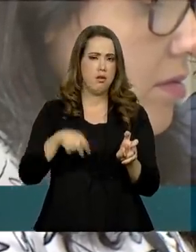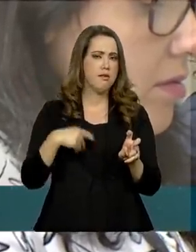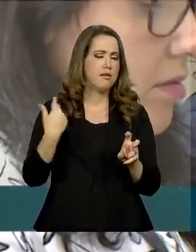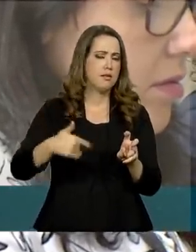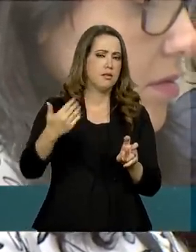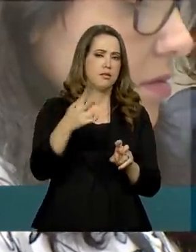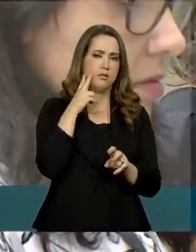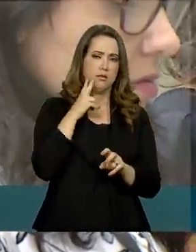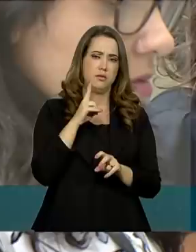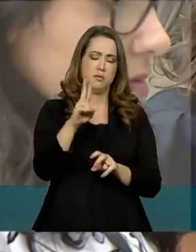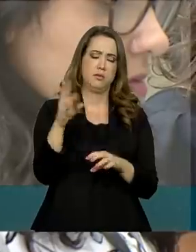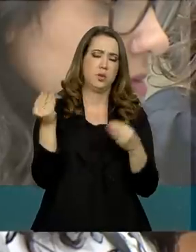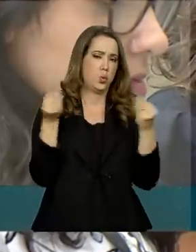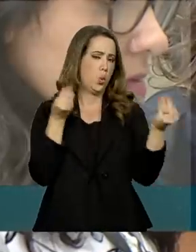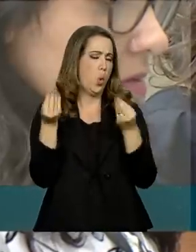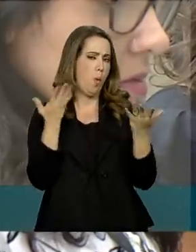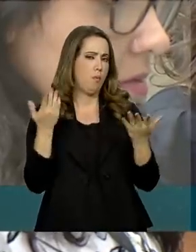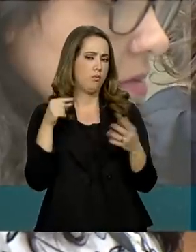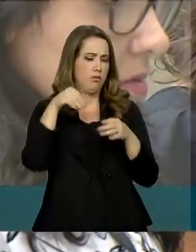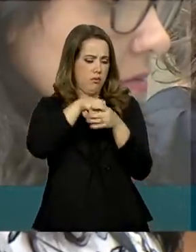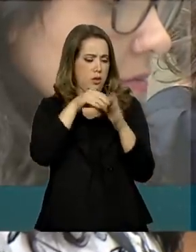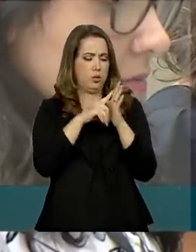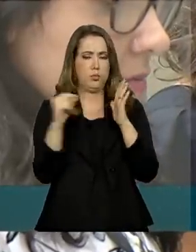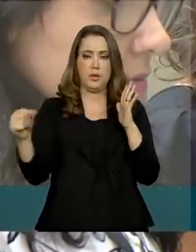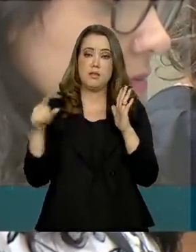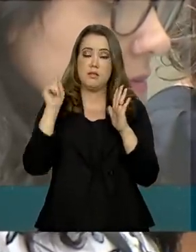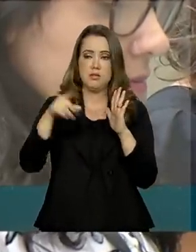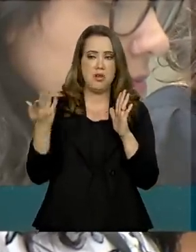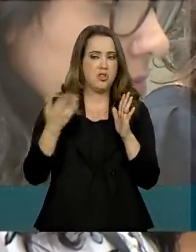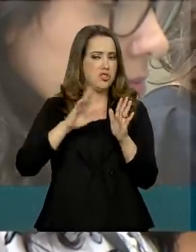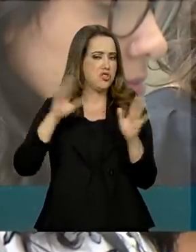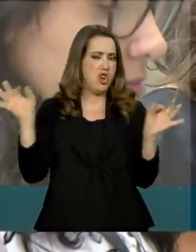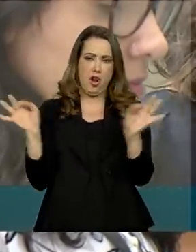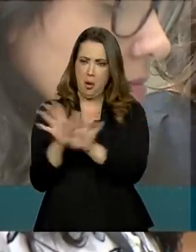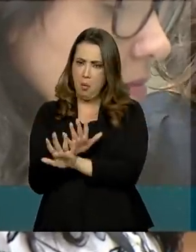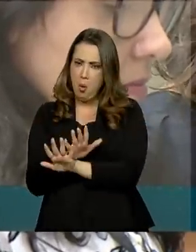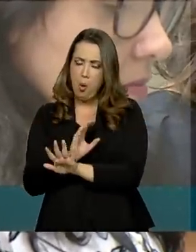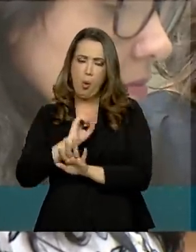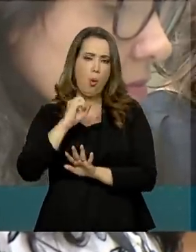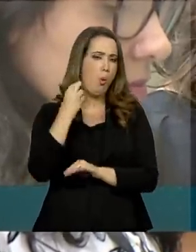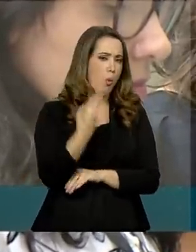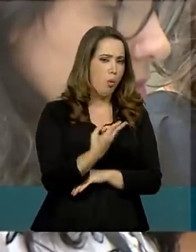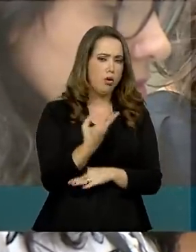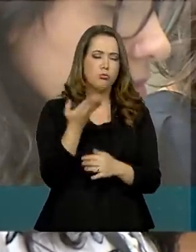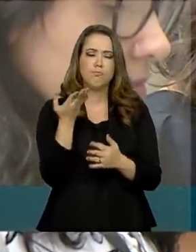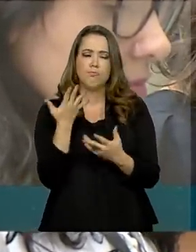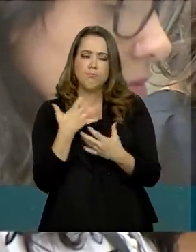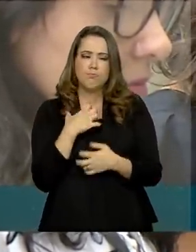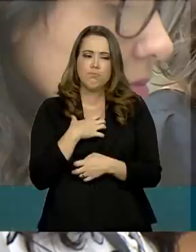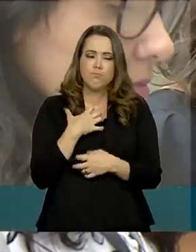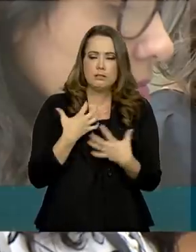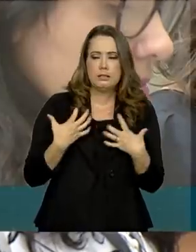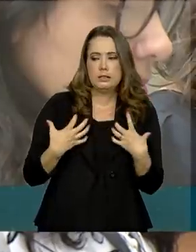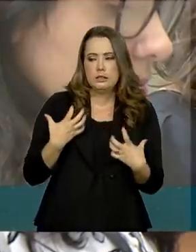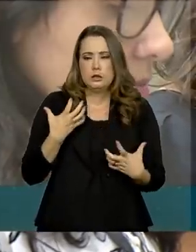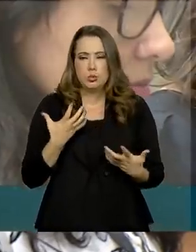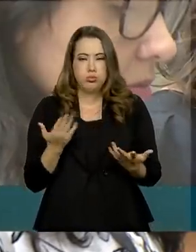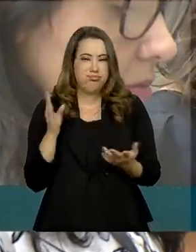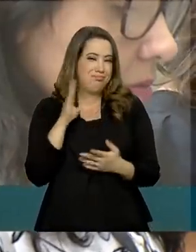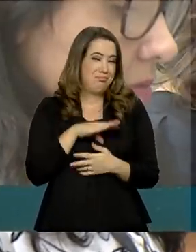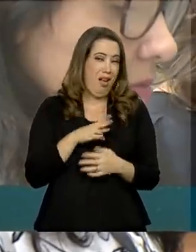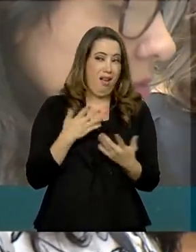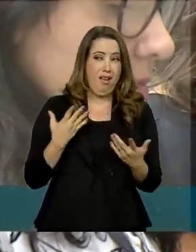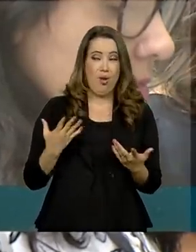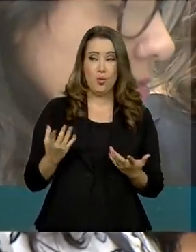sendo considerado em que pé aqui dentro do Palácio? Ele é página virada? Ele ainda está incomodando? Porque ainda existem